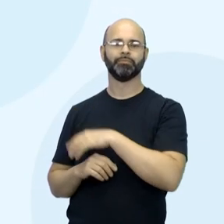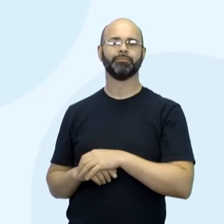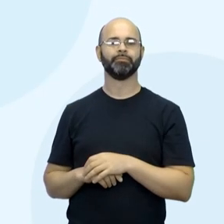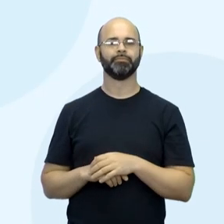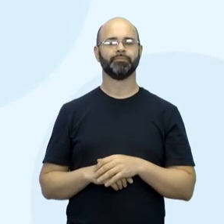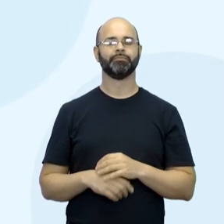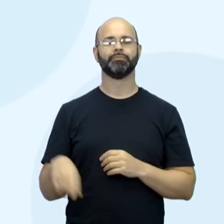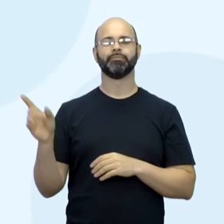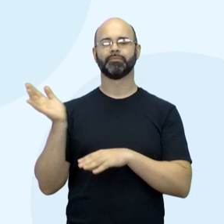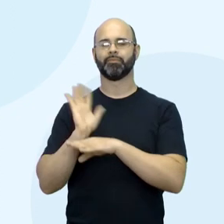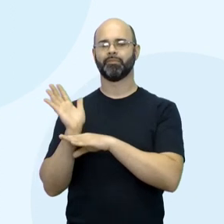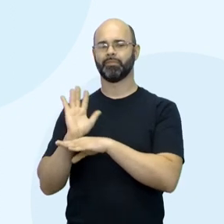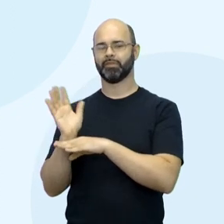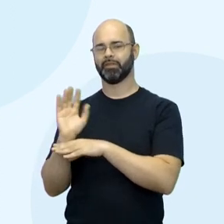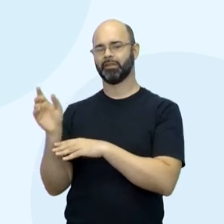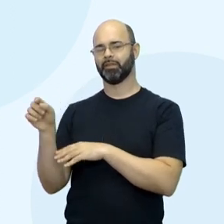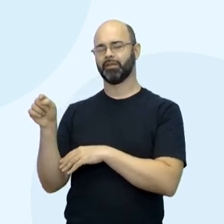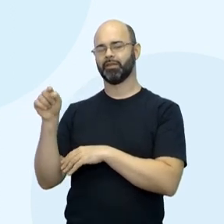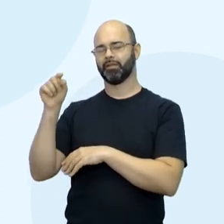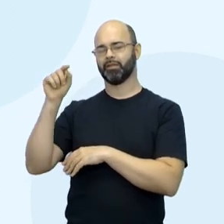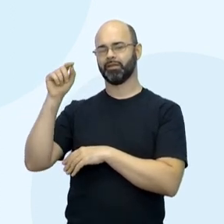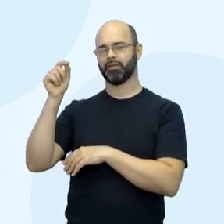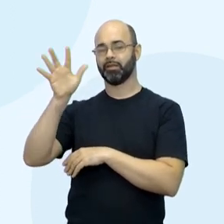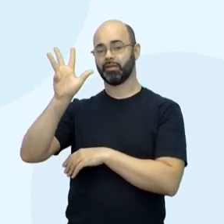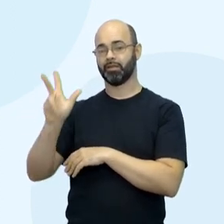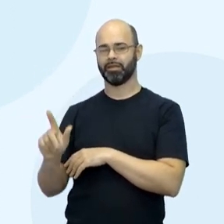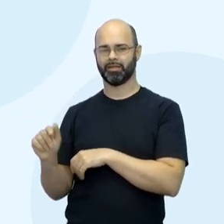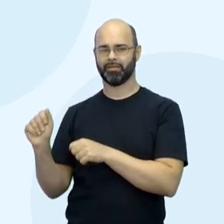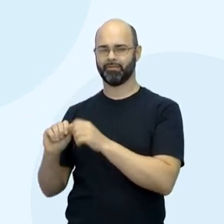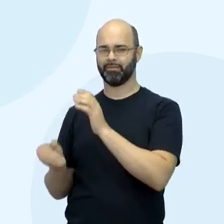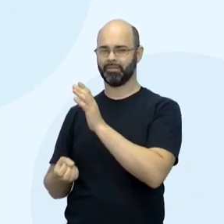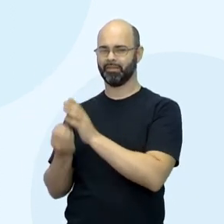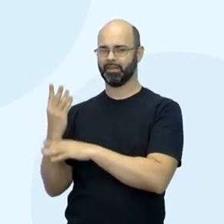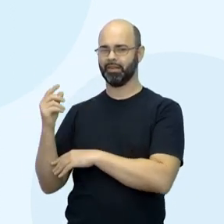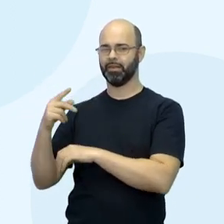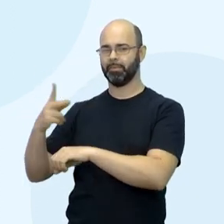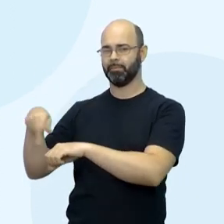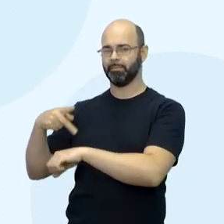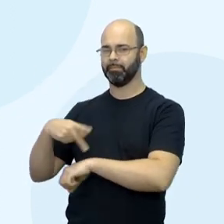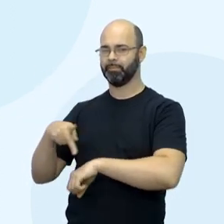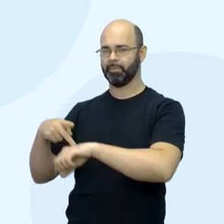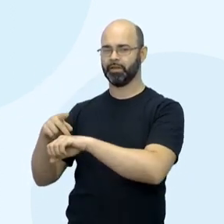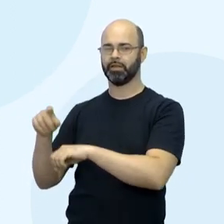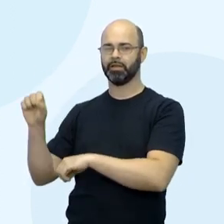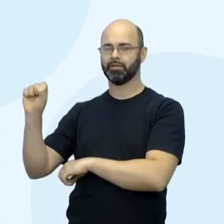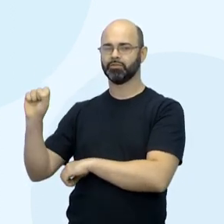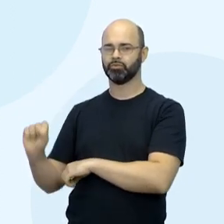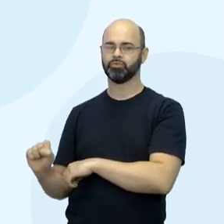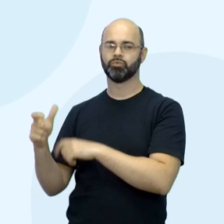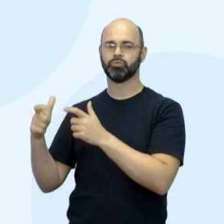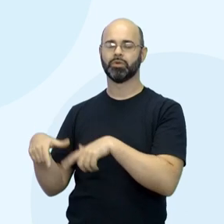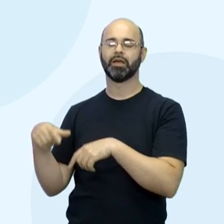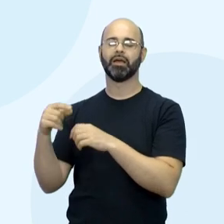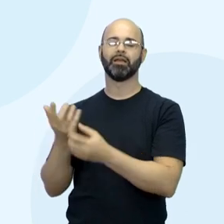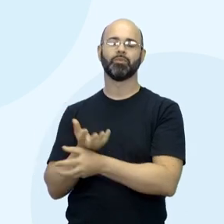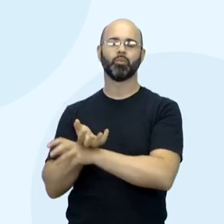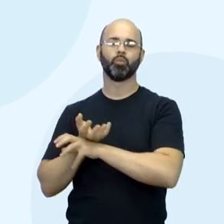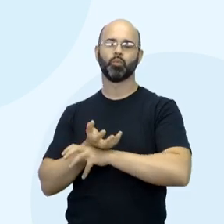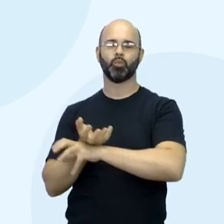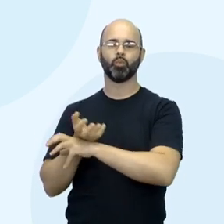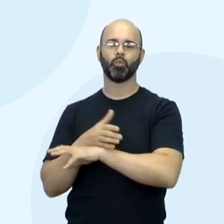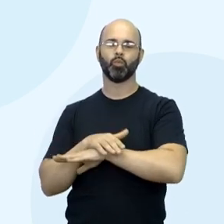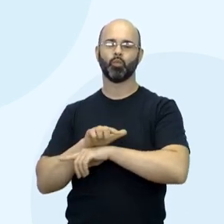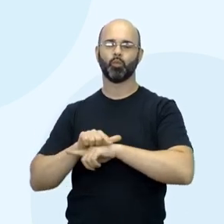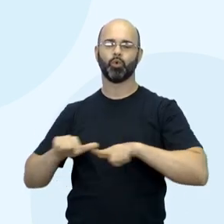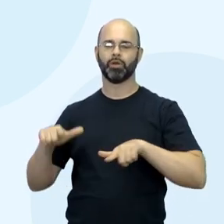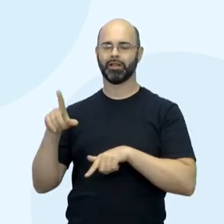expressão cinema da África se refere, geralmente, à produção cinematográfica dos países ao sul do deserto do Saara, que se tornaram